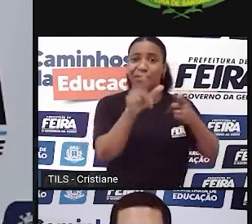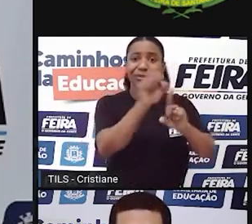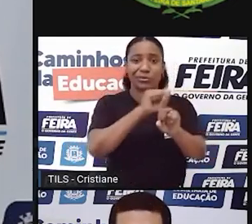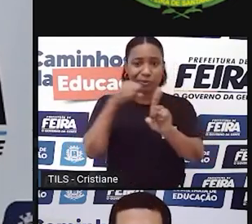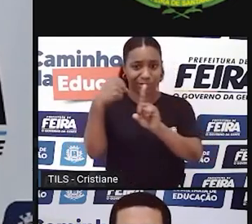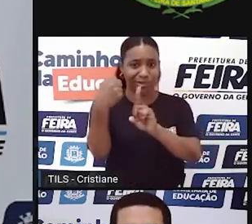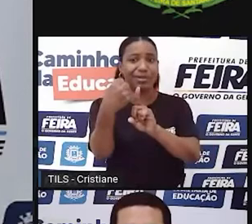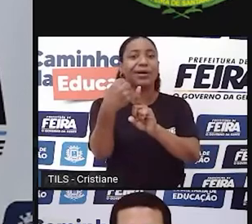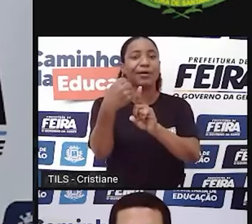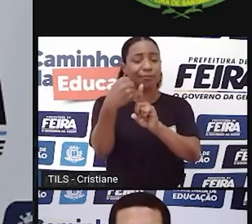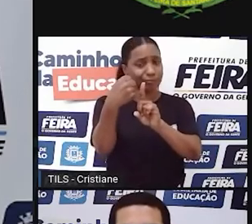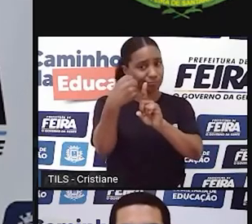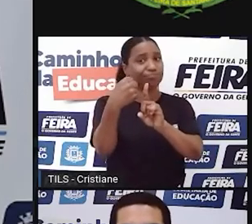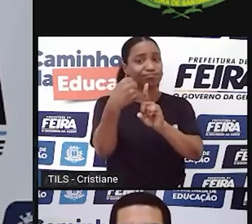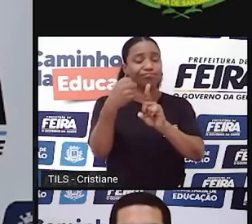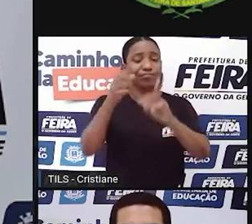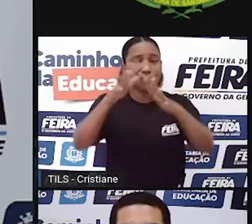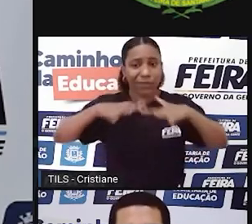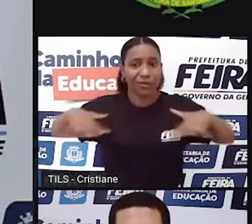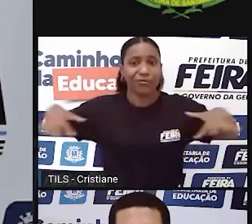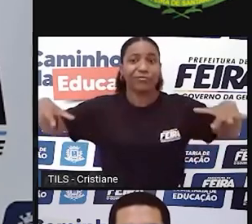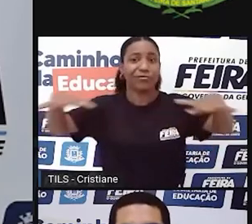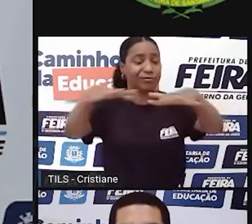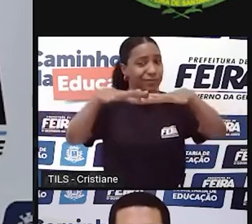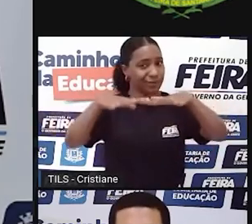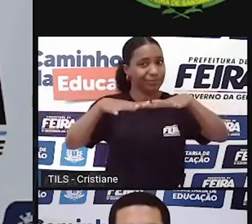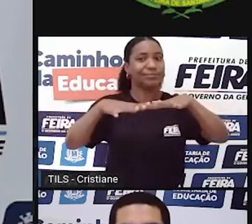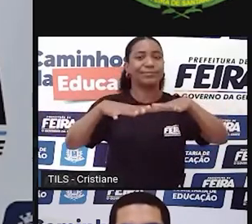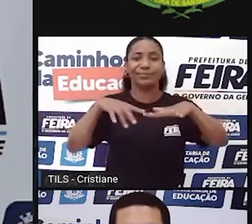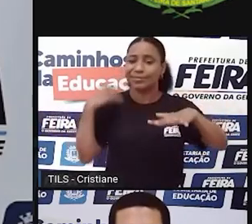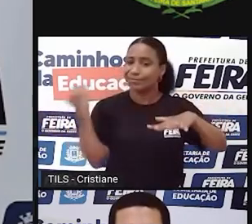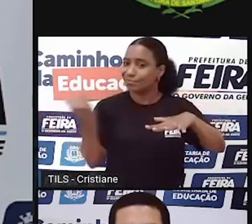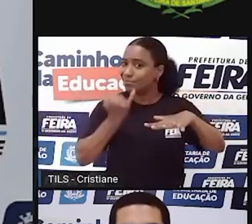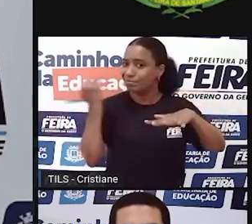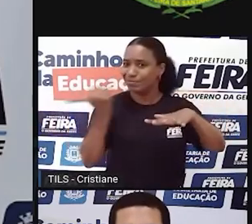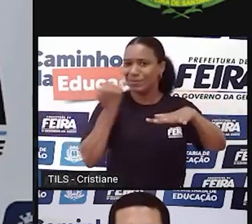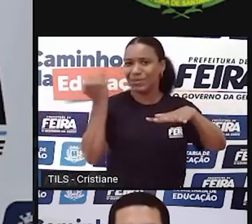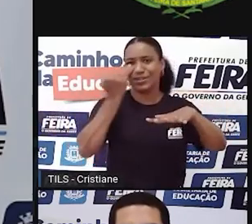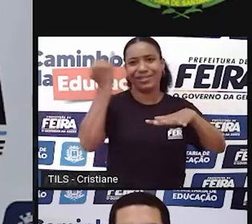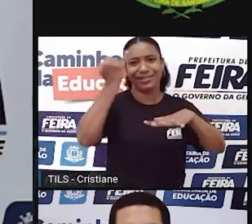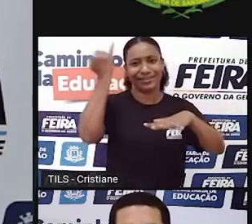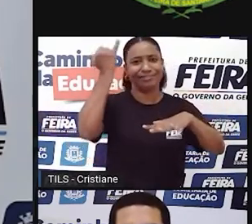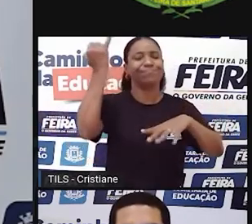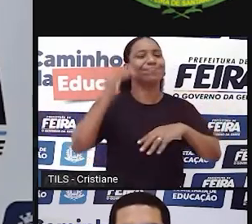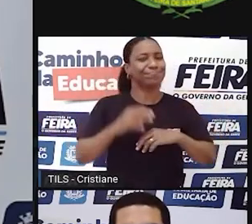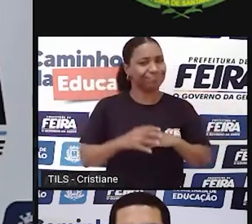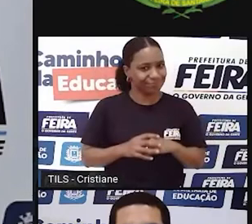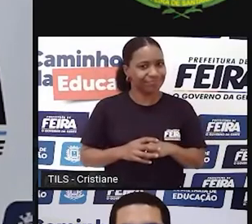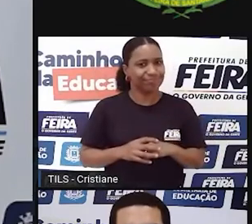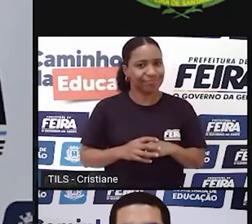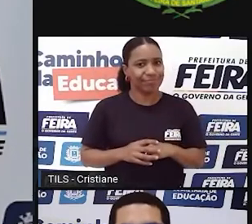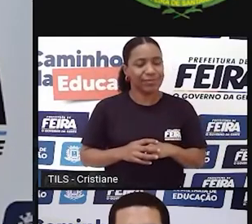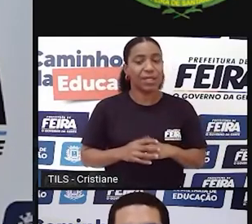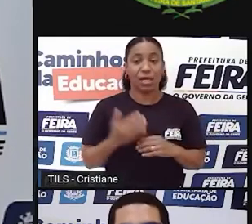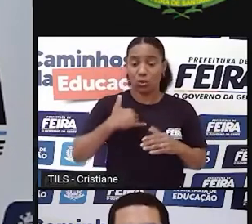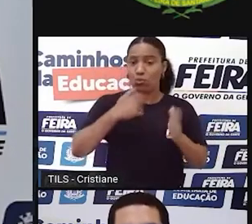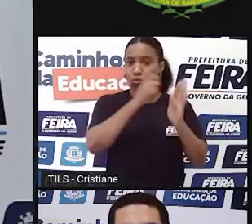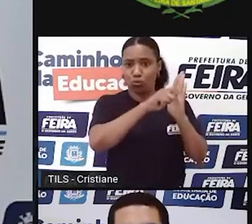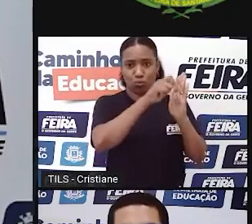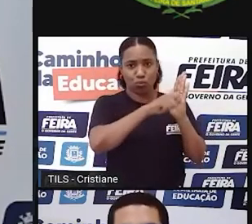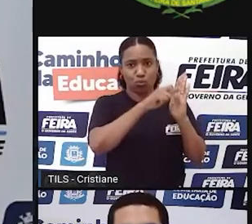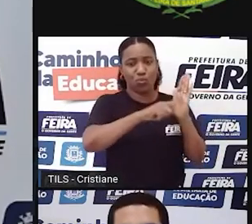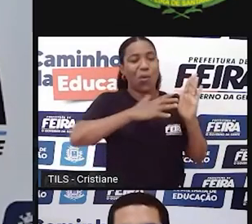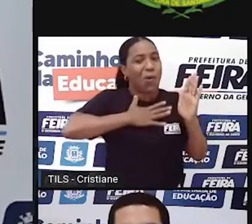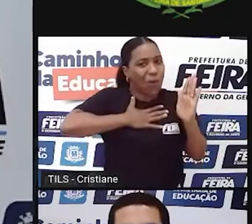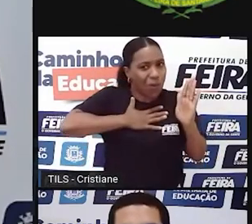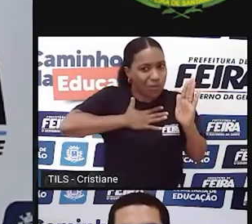minha realidade, na nossa realidade, para mim, é o que bombeia a minha escrita. Mas,